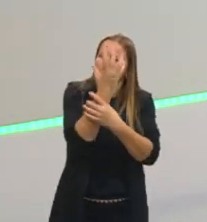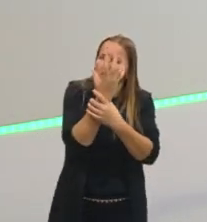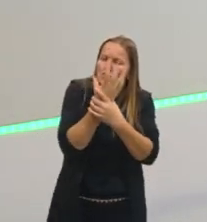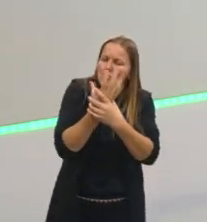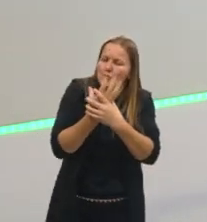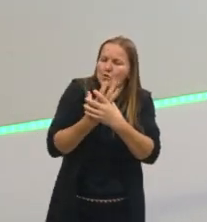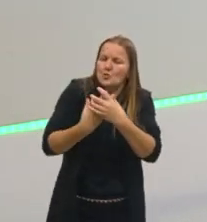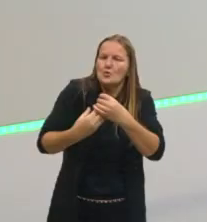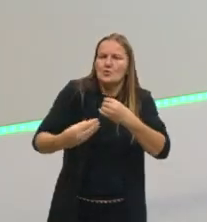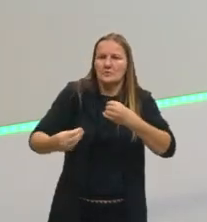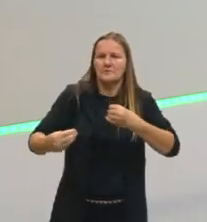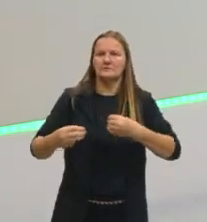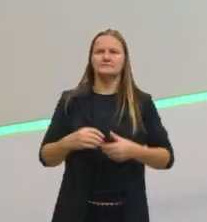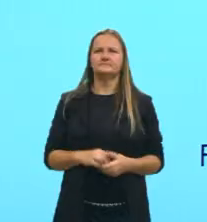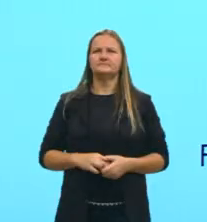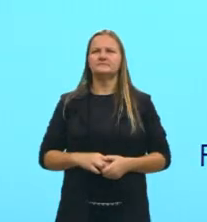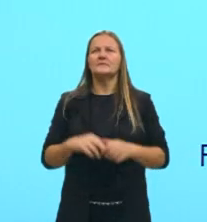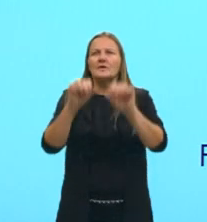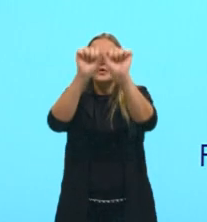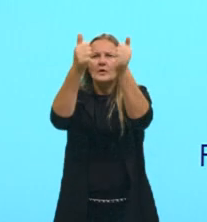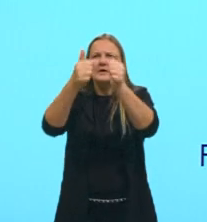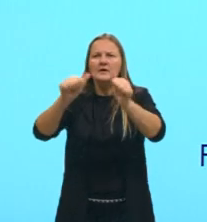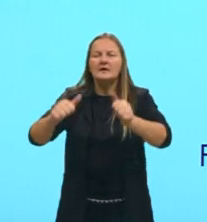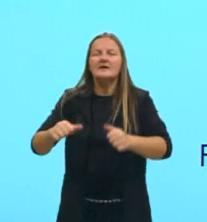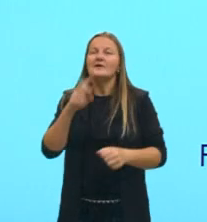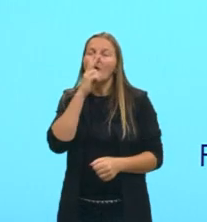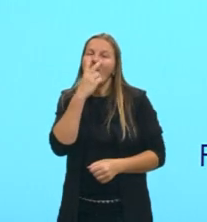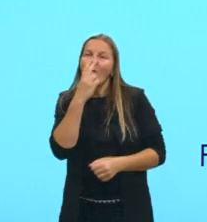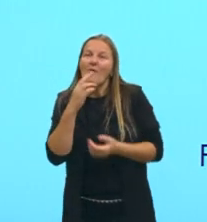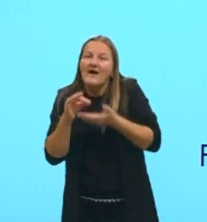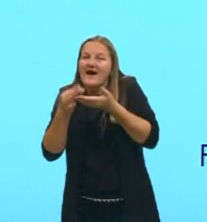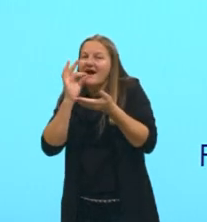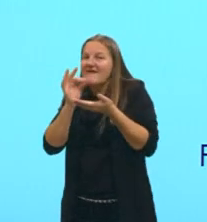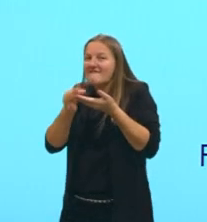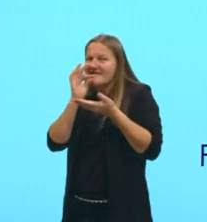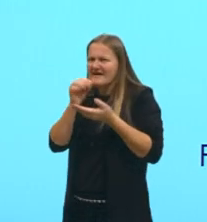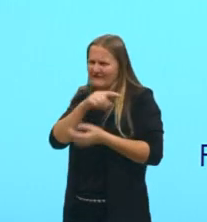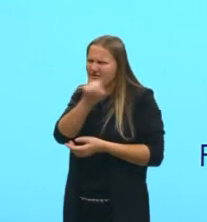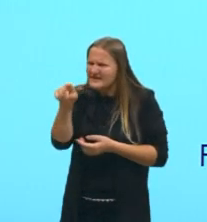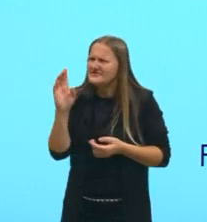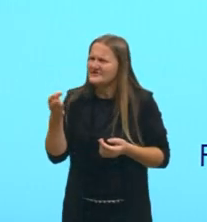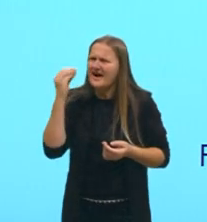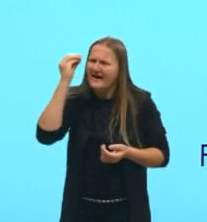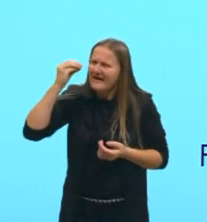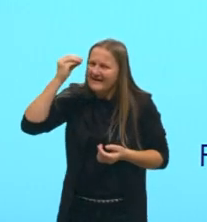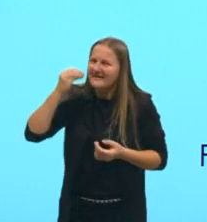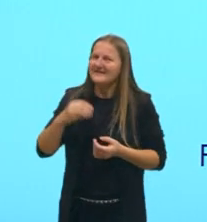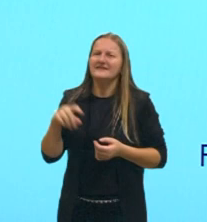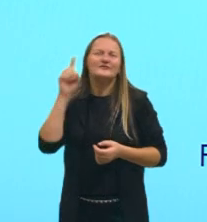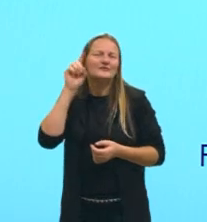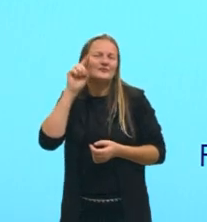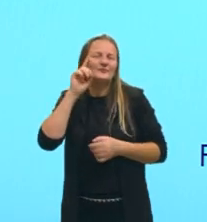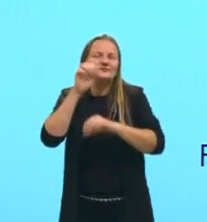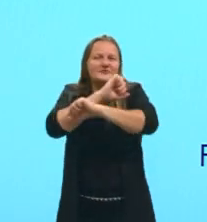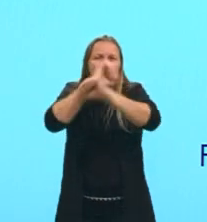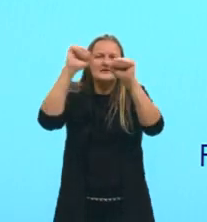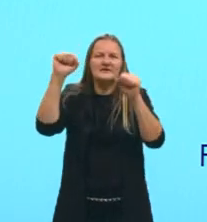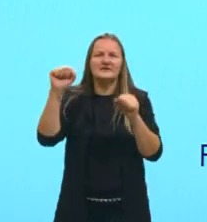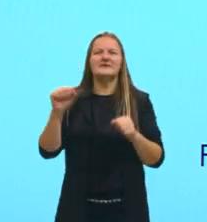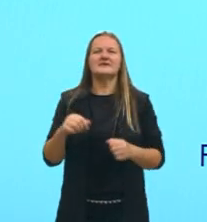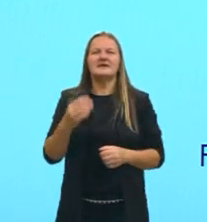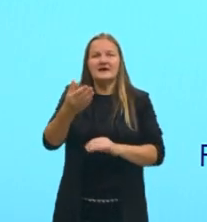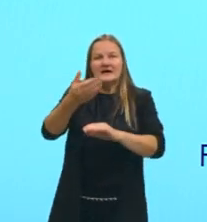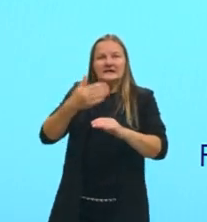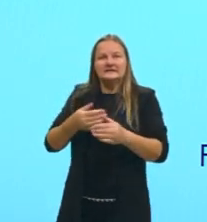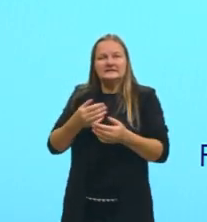Aqui eu trouxe uma imagem de nós passando um cafezinho. Todo mundo passa um café em algum momento da vida, eu passo todos os dias de manhã, antes